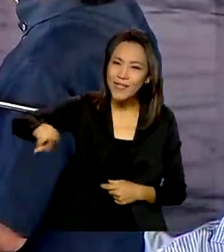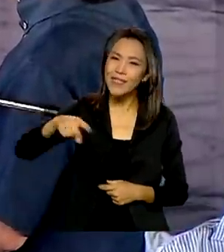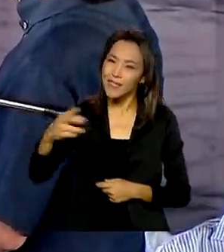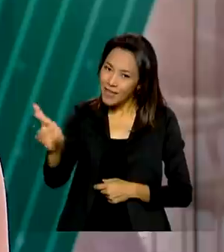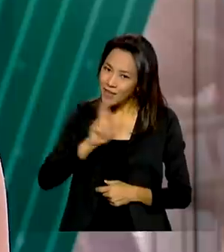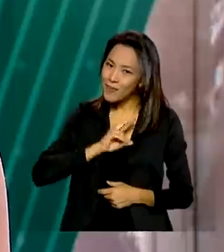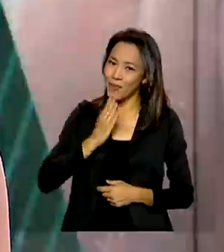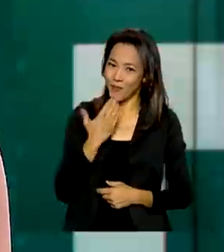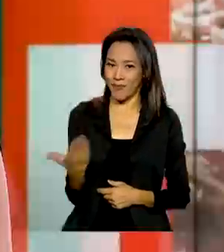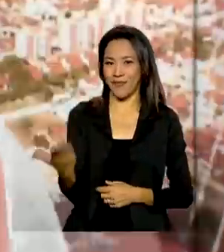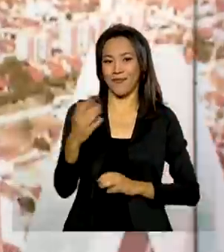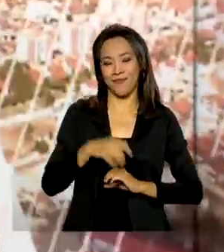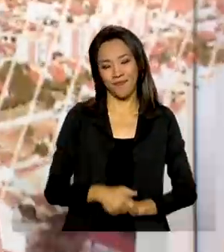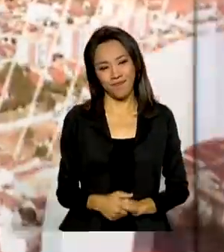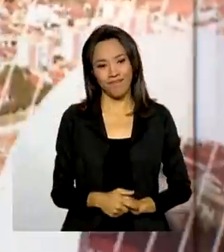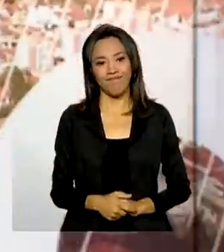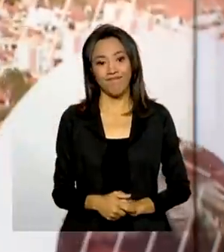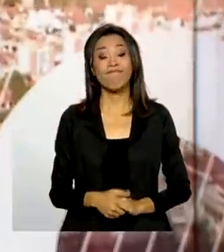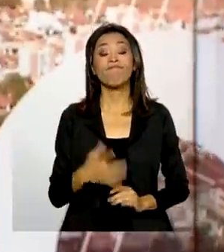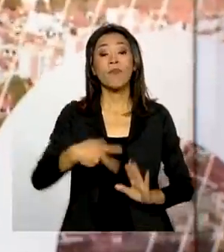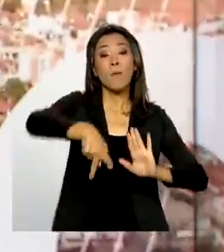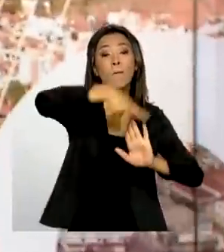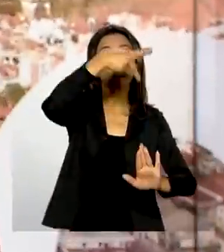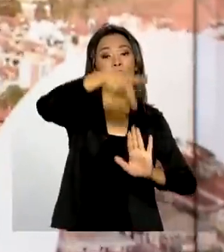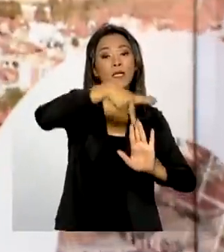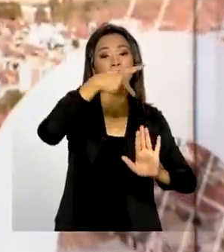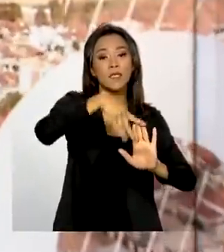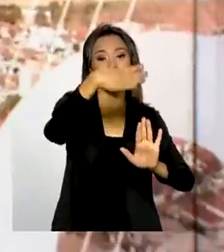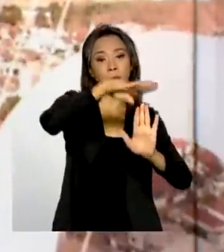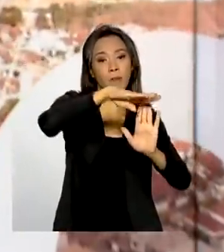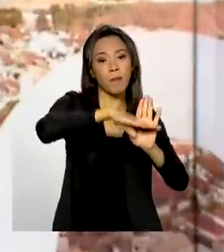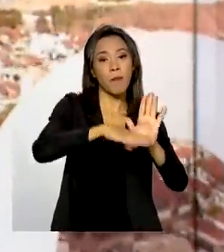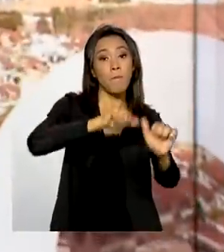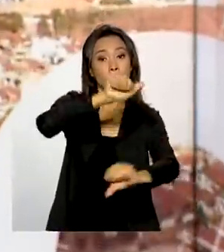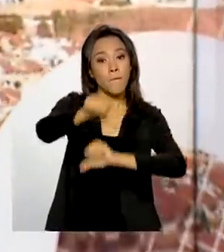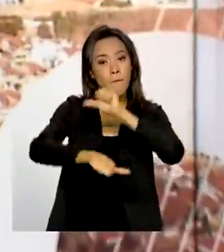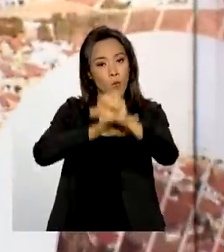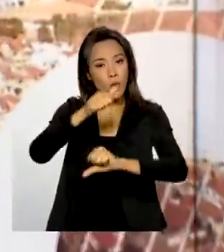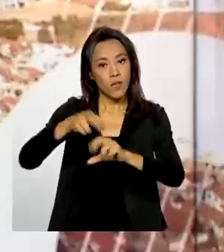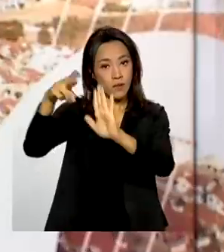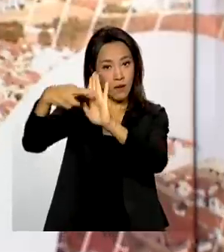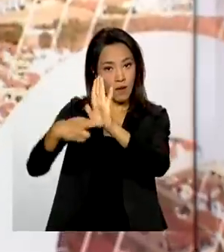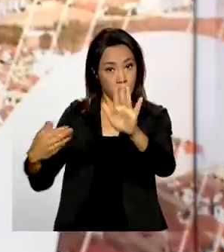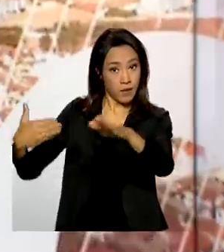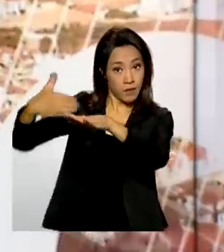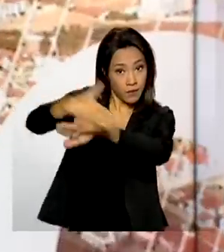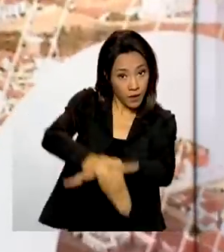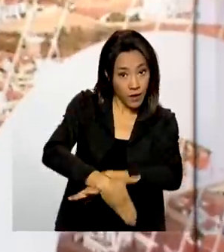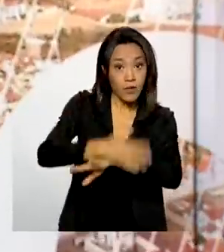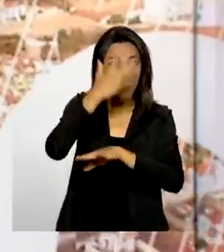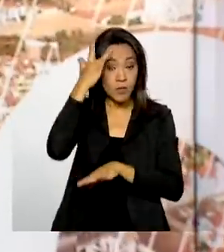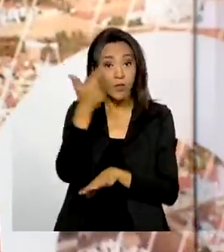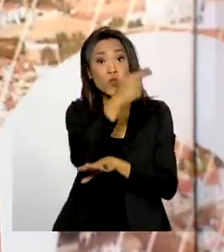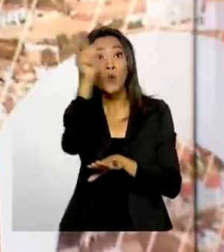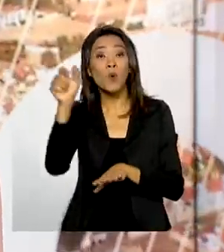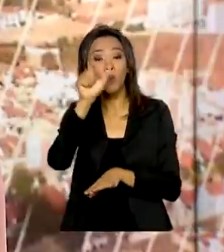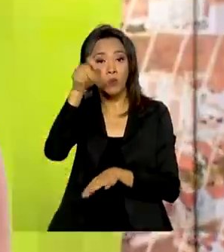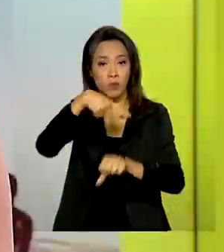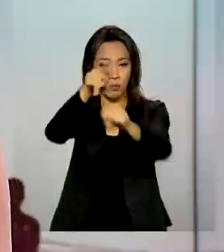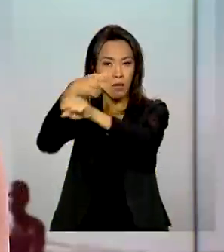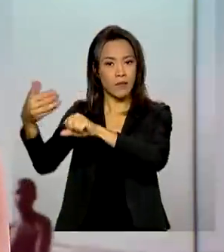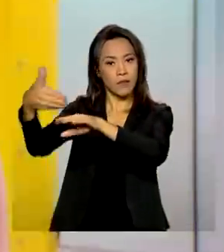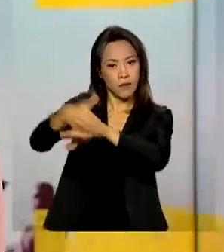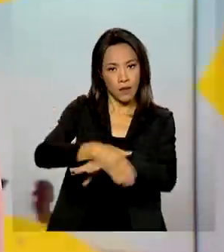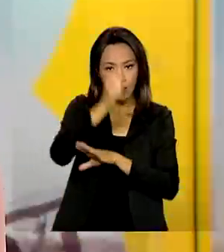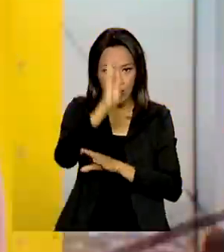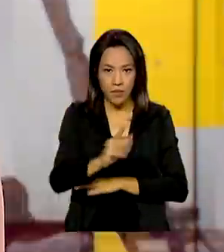nosso pedido. A portaria muda as restrições para a entrada de estrangeiros aqui no Brasil. A recomendação é da Anvisa, Agência